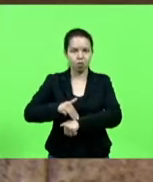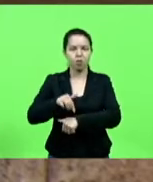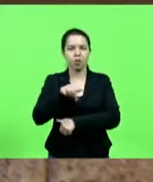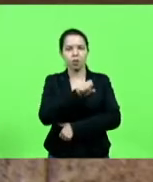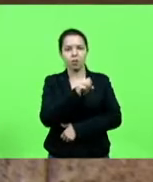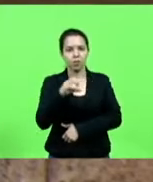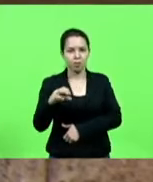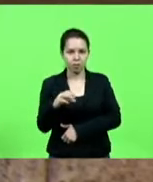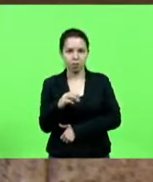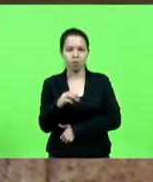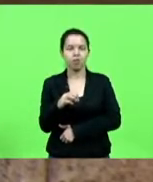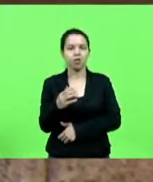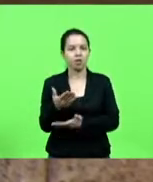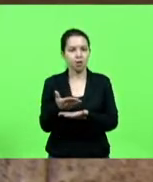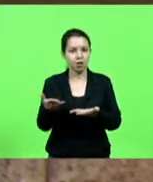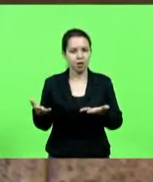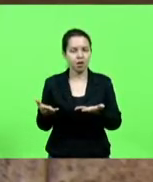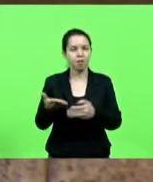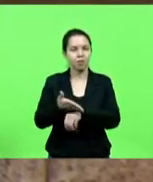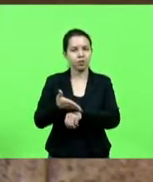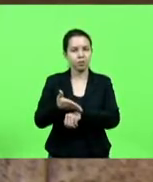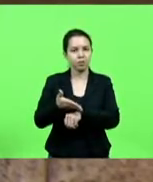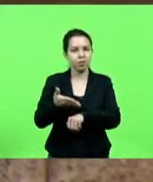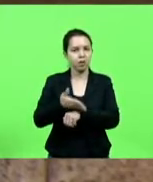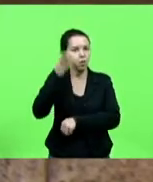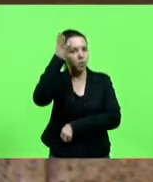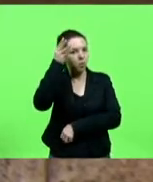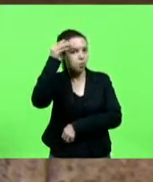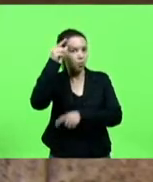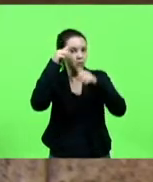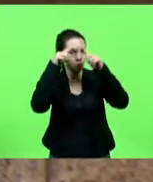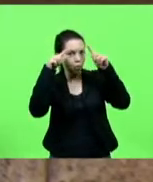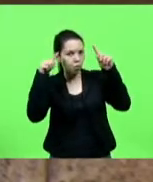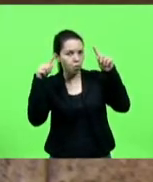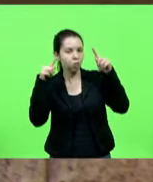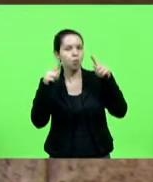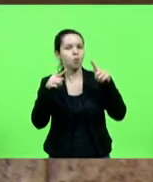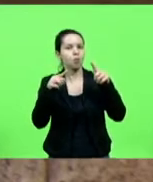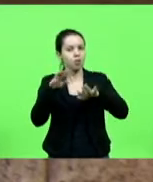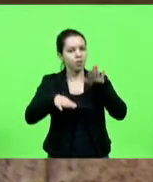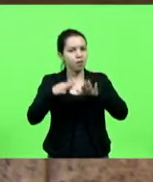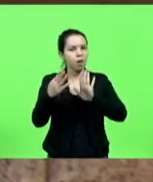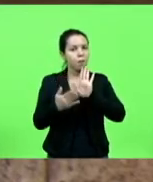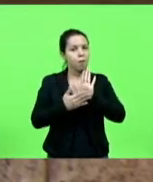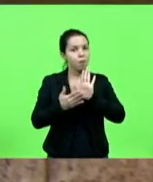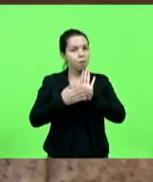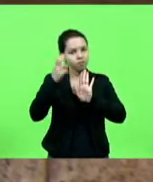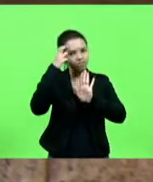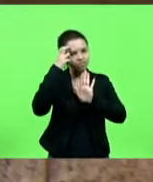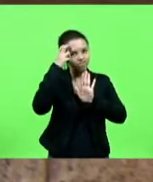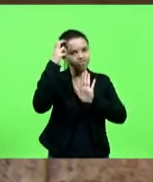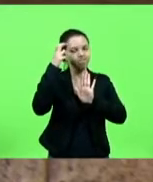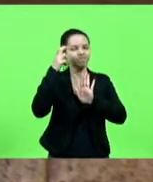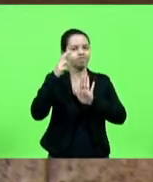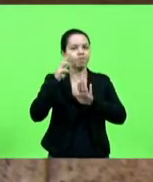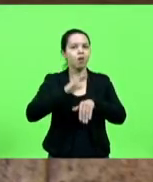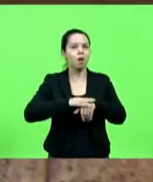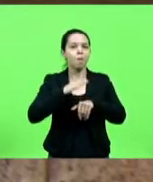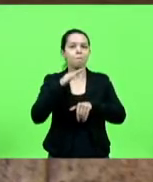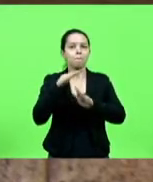Sareta. Talvez seja uma das propostas mais inteligentes e importantes que a gente vai discutir nesse ano 2021, que é o plano de carreira